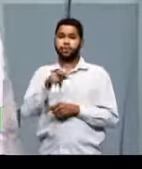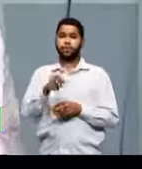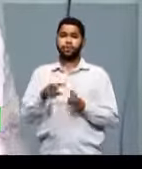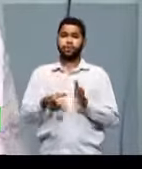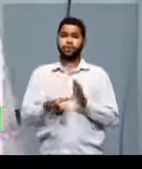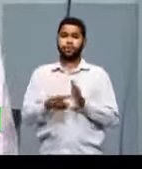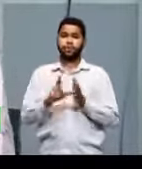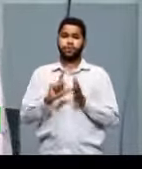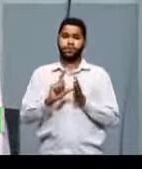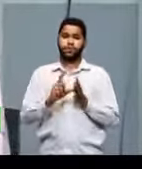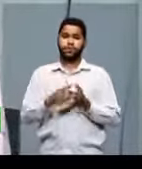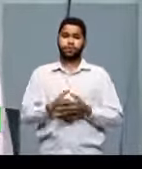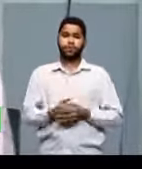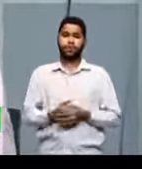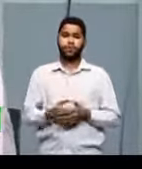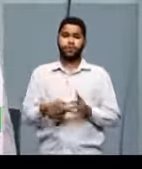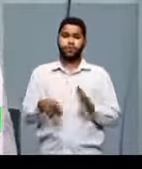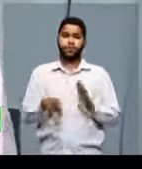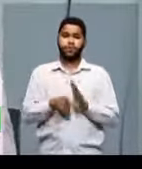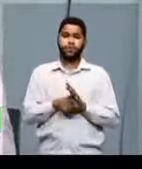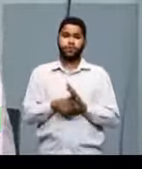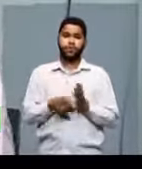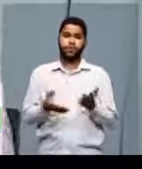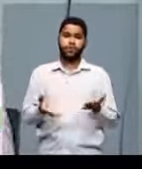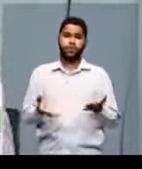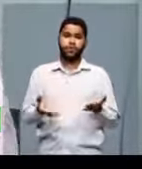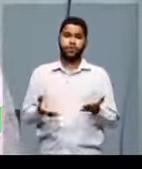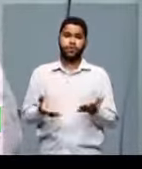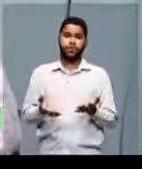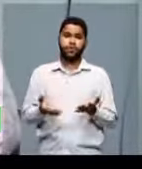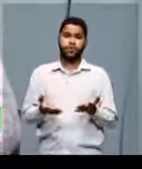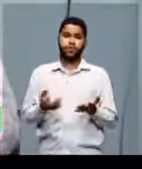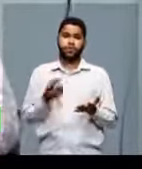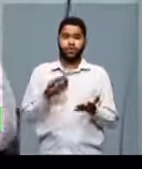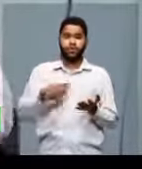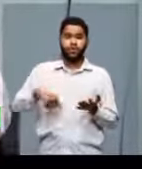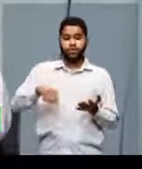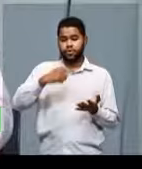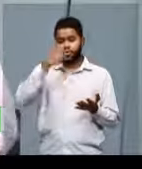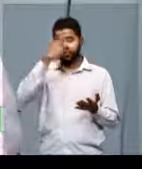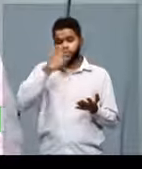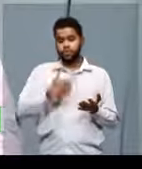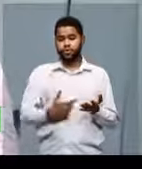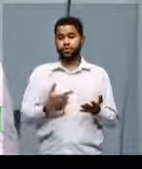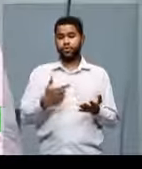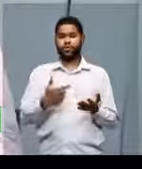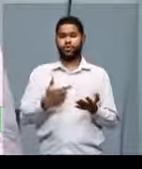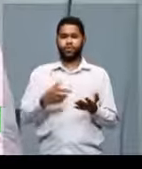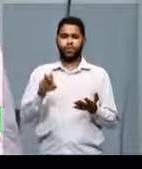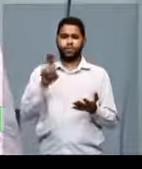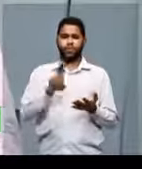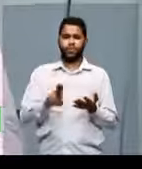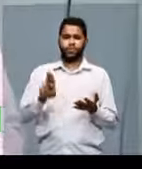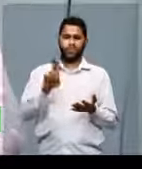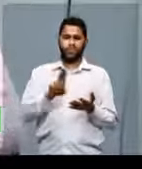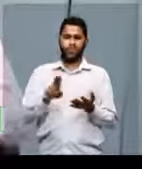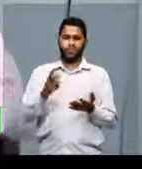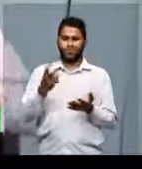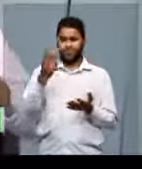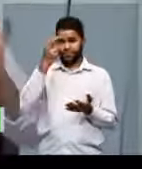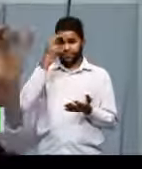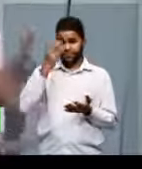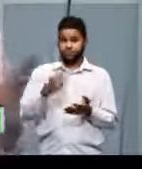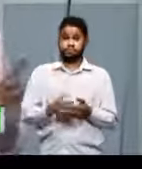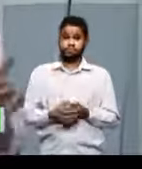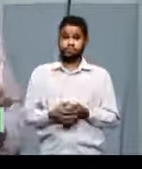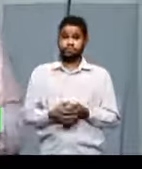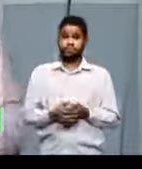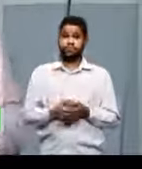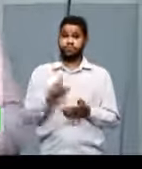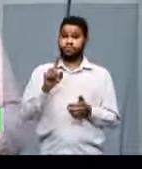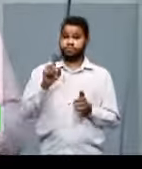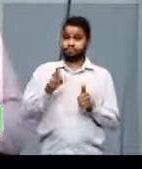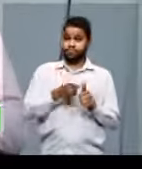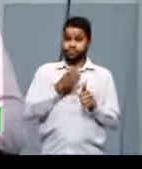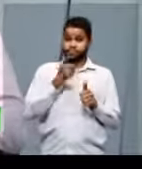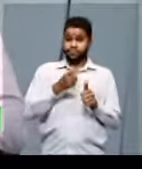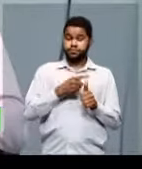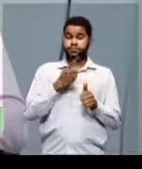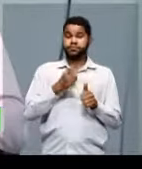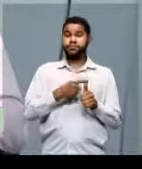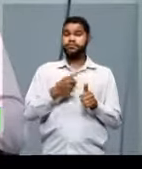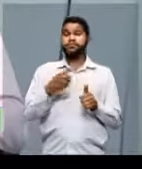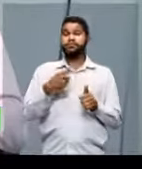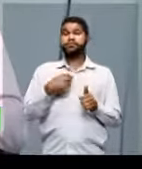anteriormente a respeito da nossa postura enquanto consumidores de cultura. Na primeira questão,